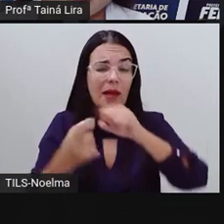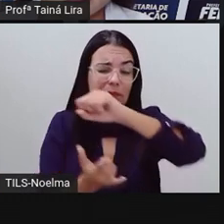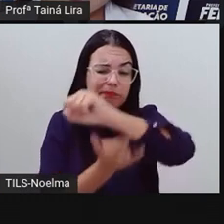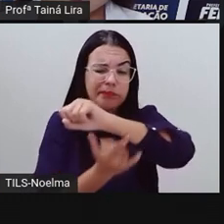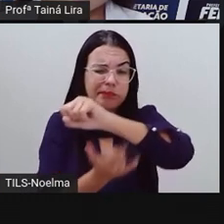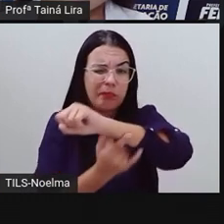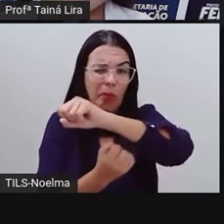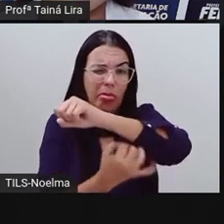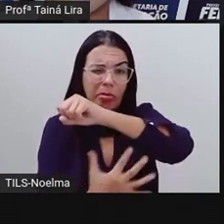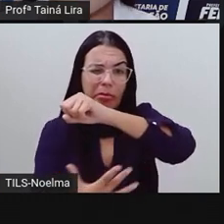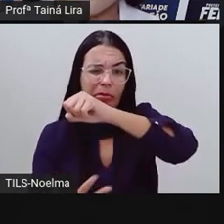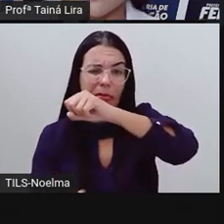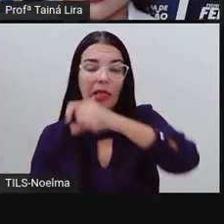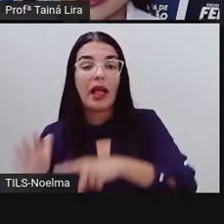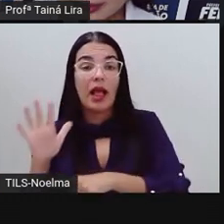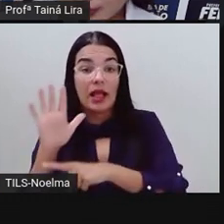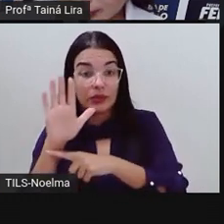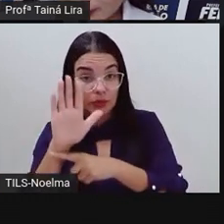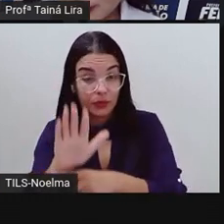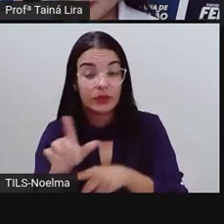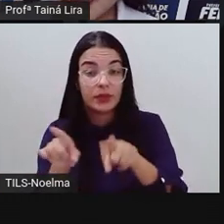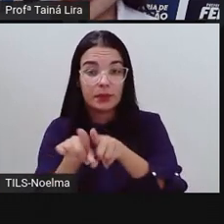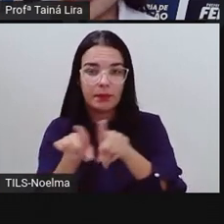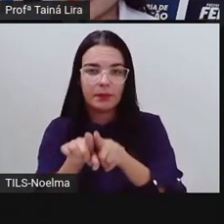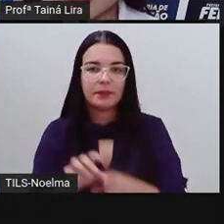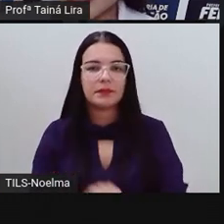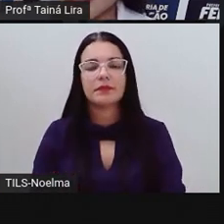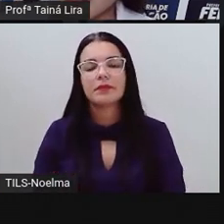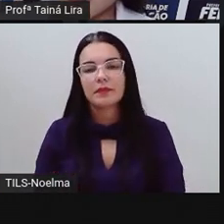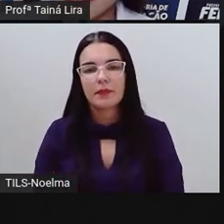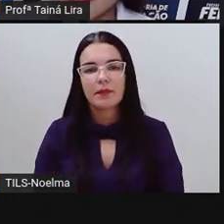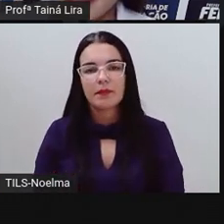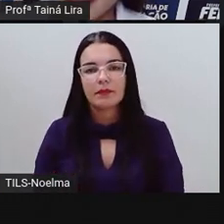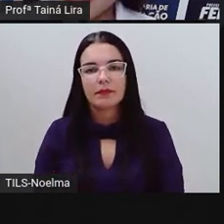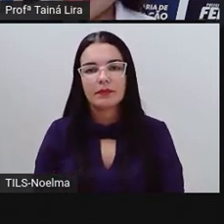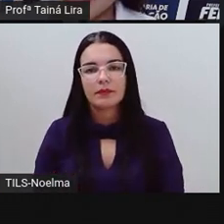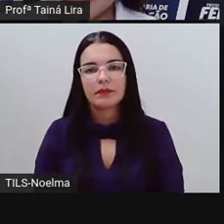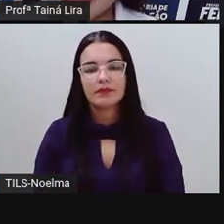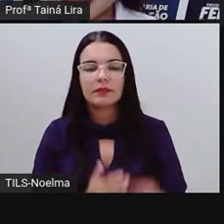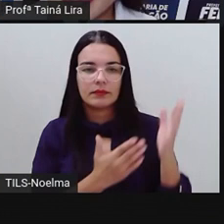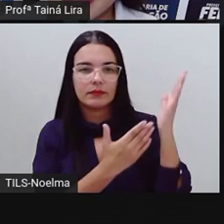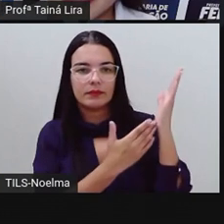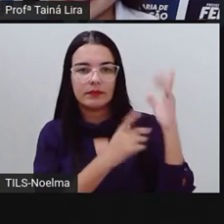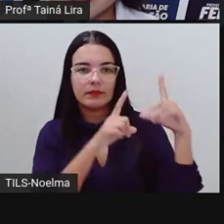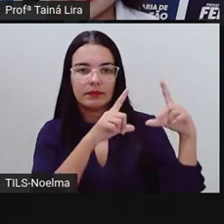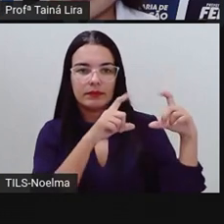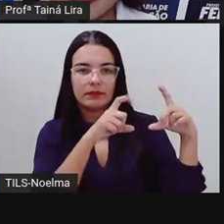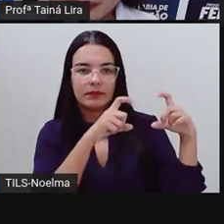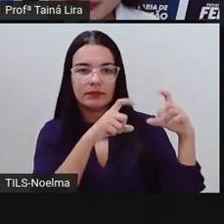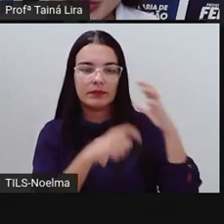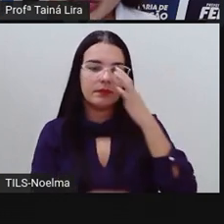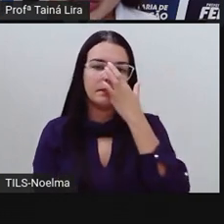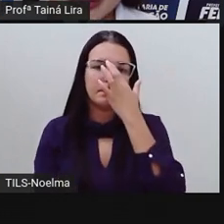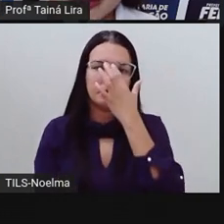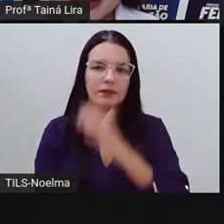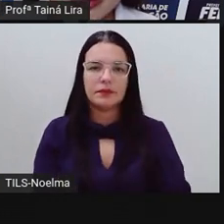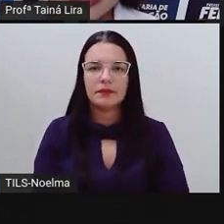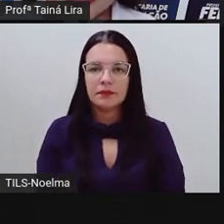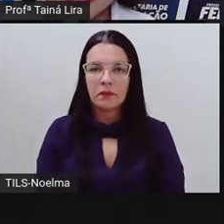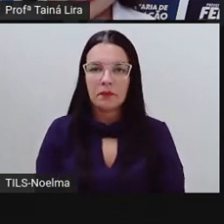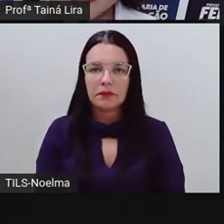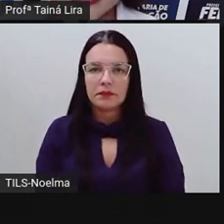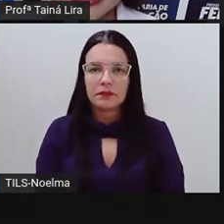ó, no combate à diarreia. Então, olha lá, essa é a imagem, ó, da camomila,